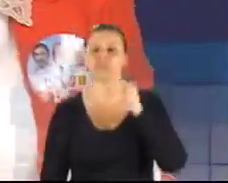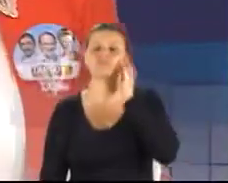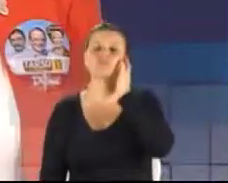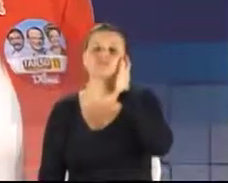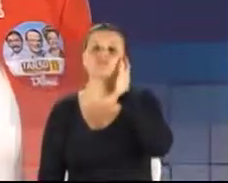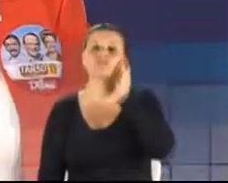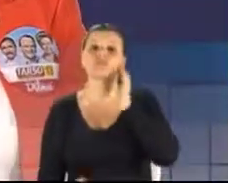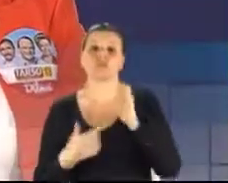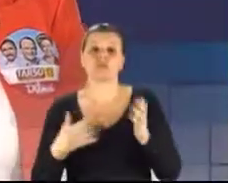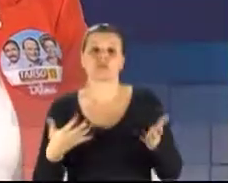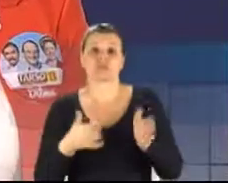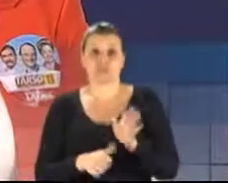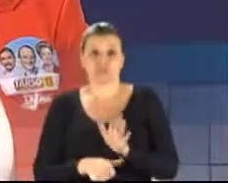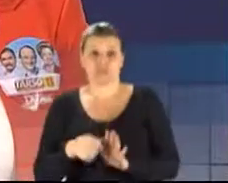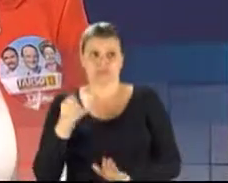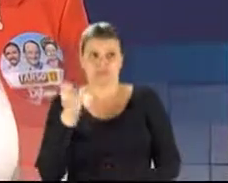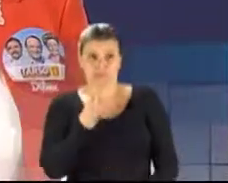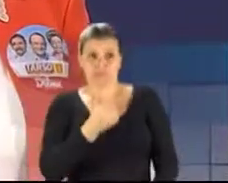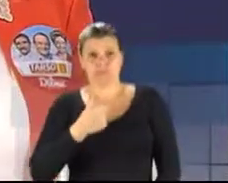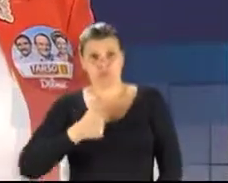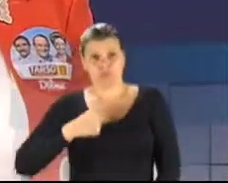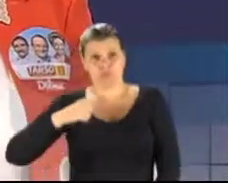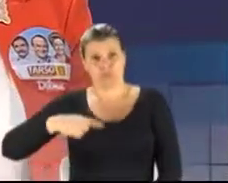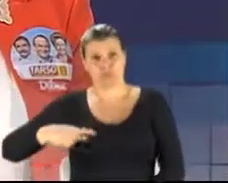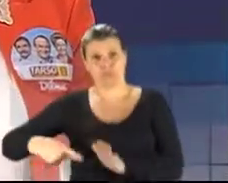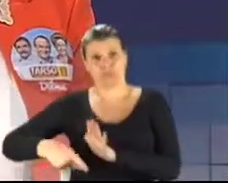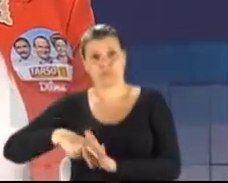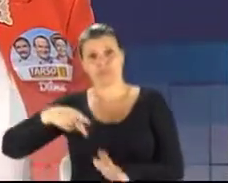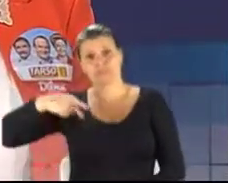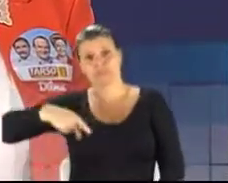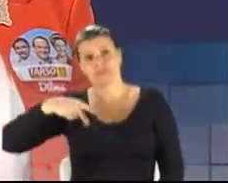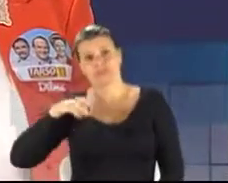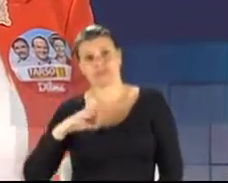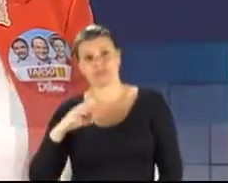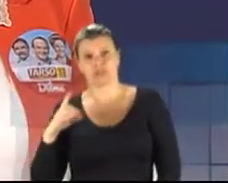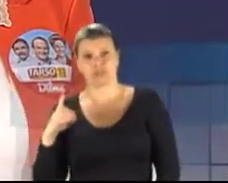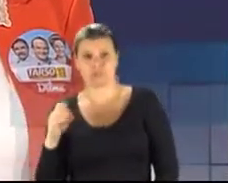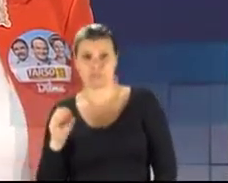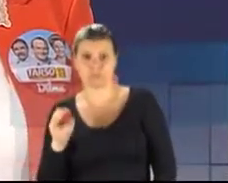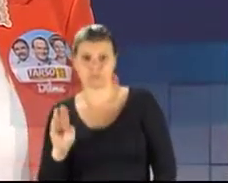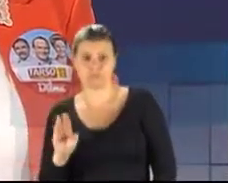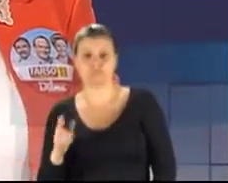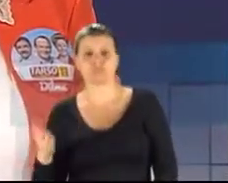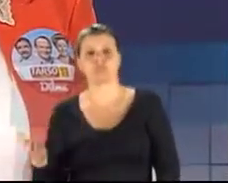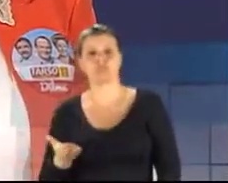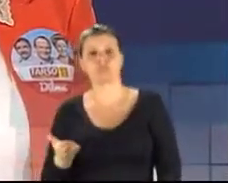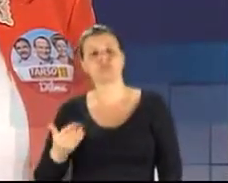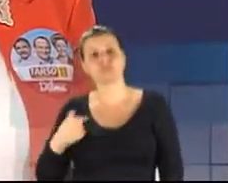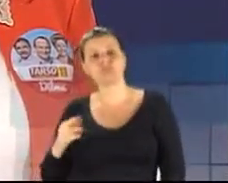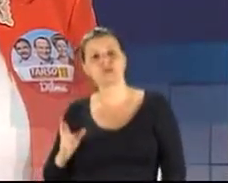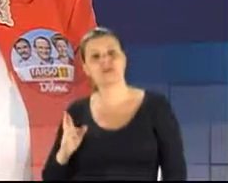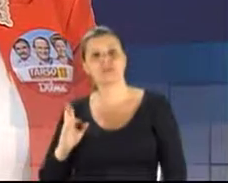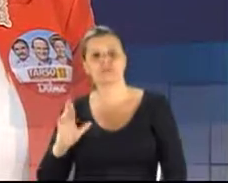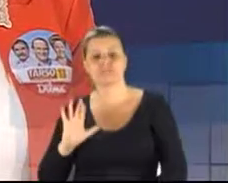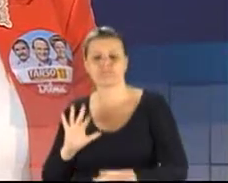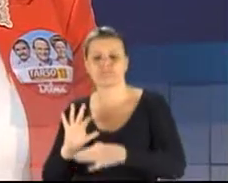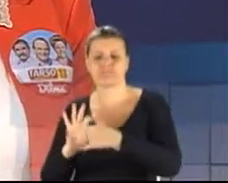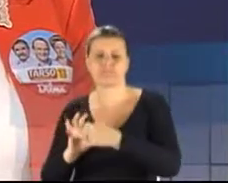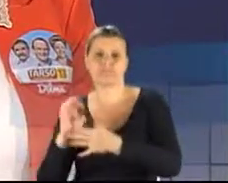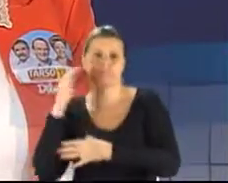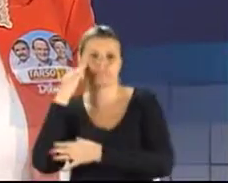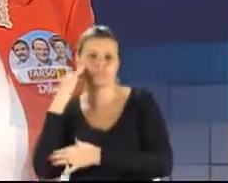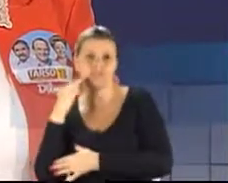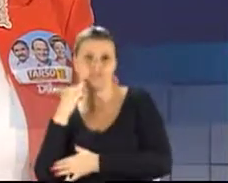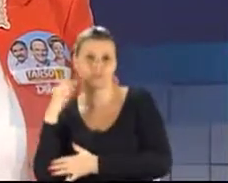te informar que eu sou do PCdoB e que eu estou representando a coligação Tarso Gerro,